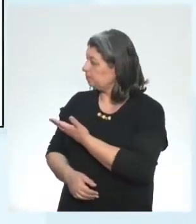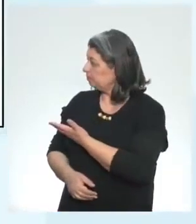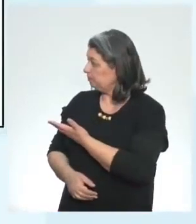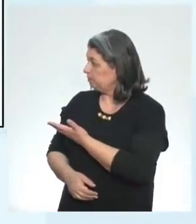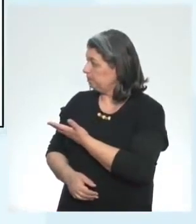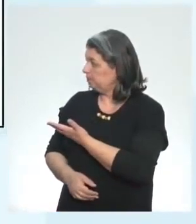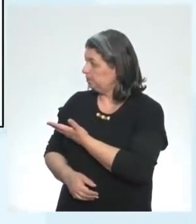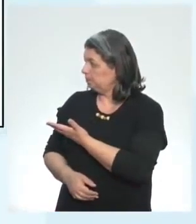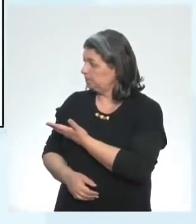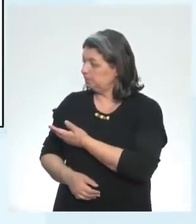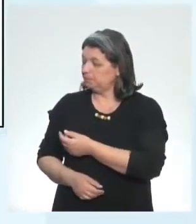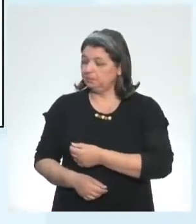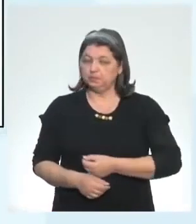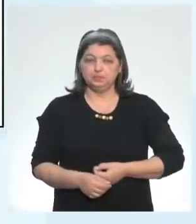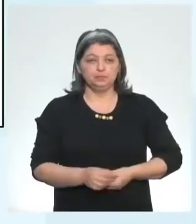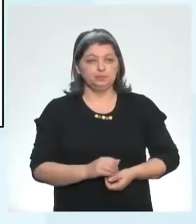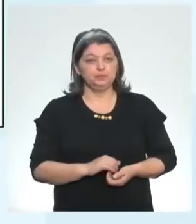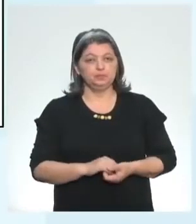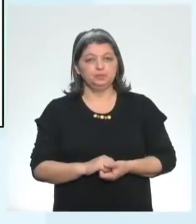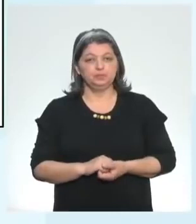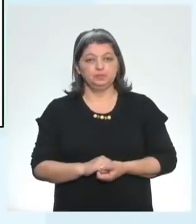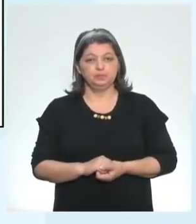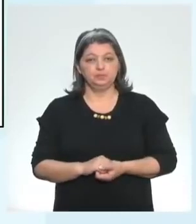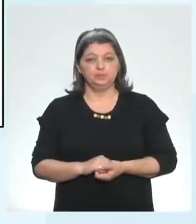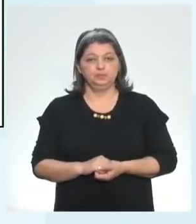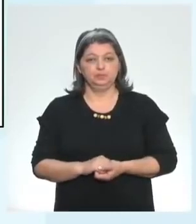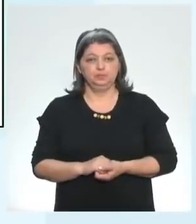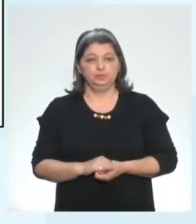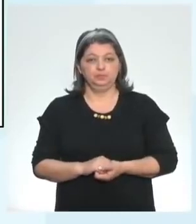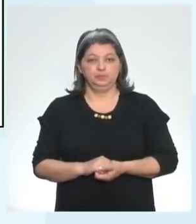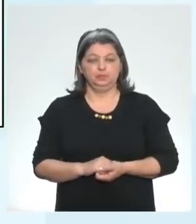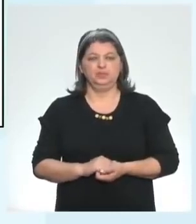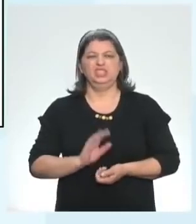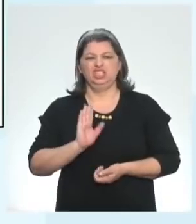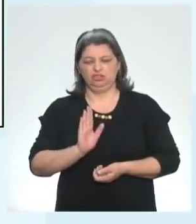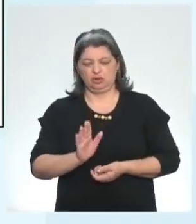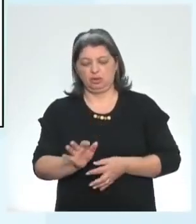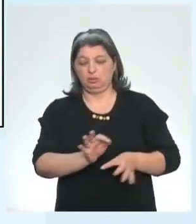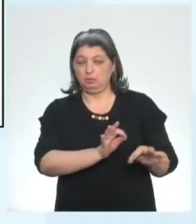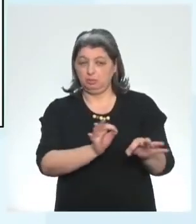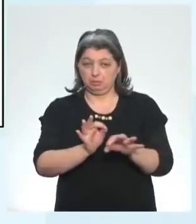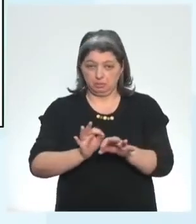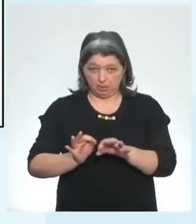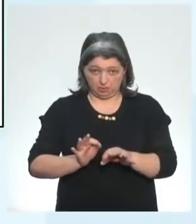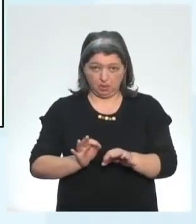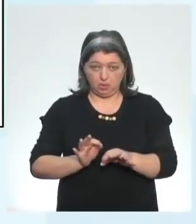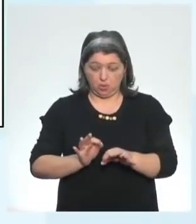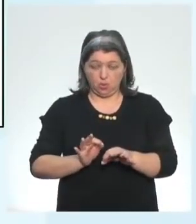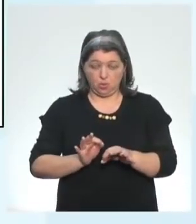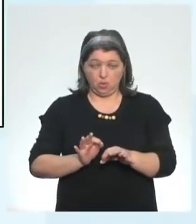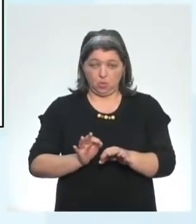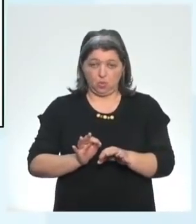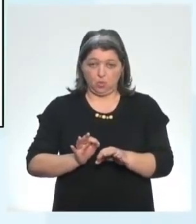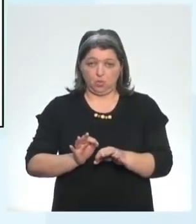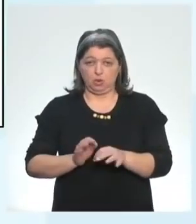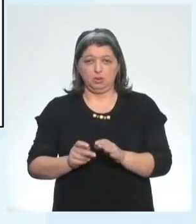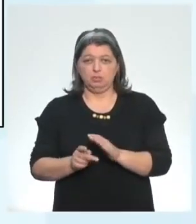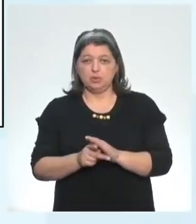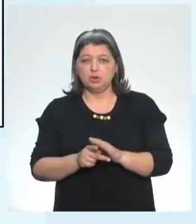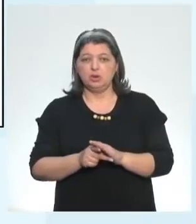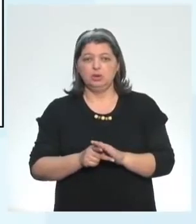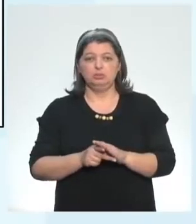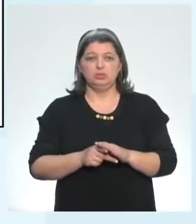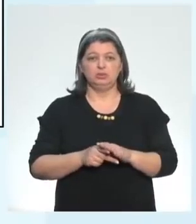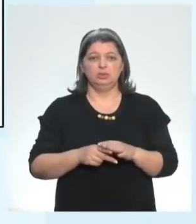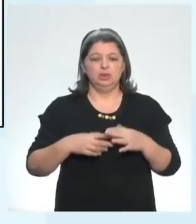prepared any costumes for your school place? Então, você já preparou alguma vez na vida figurinos para